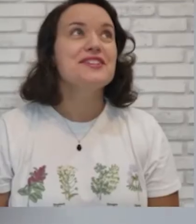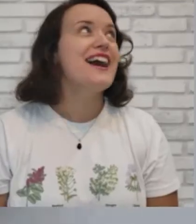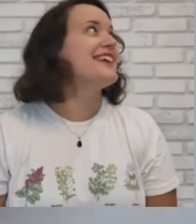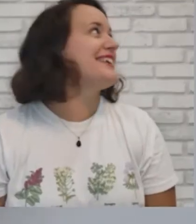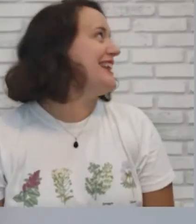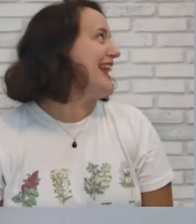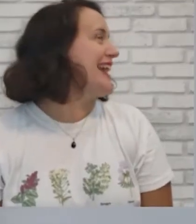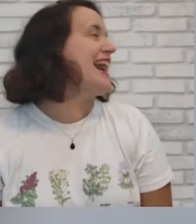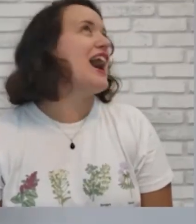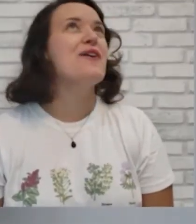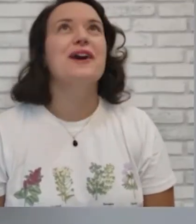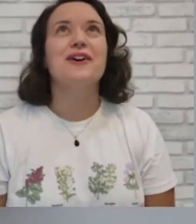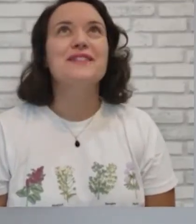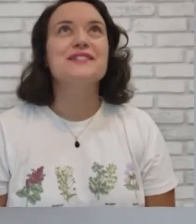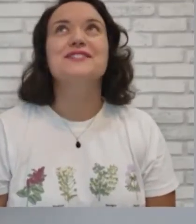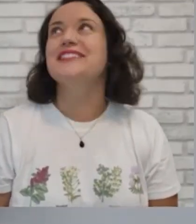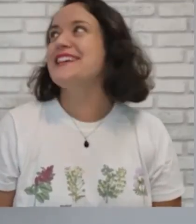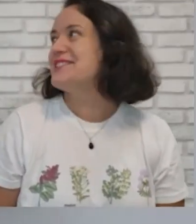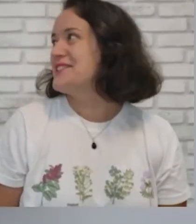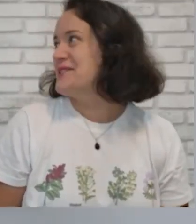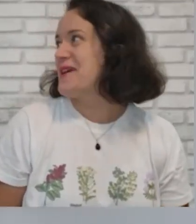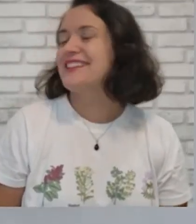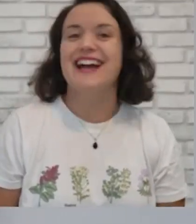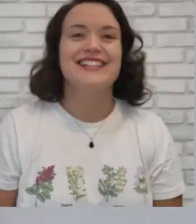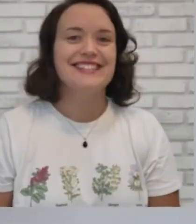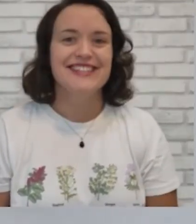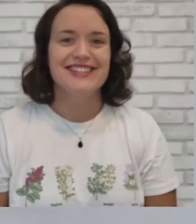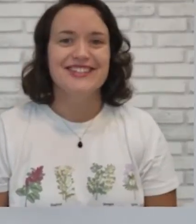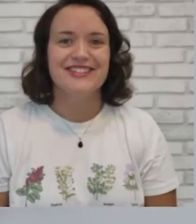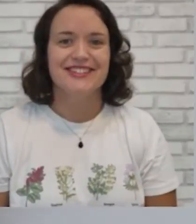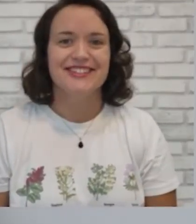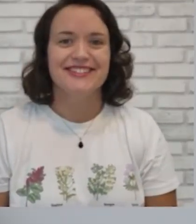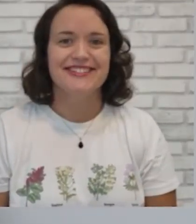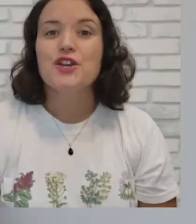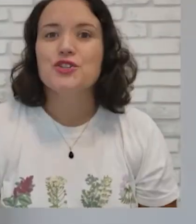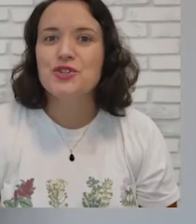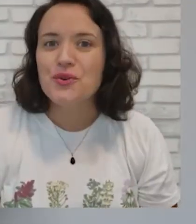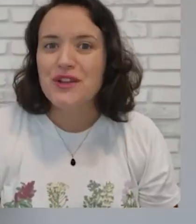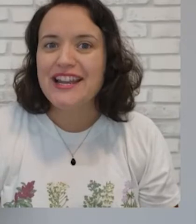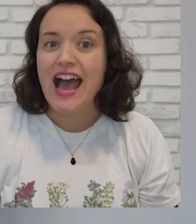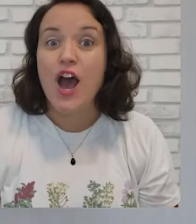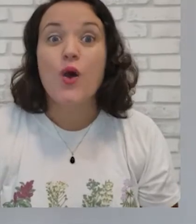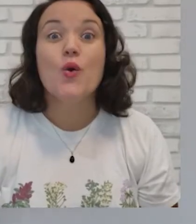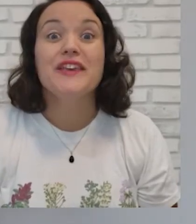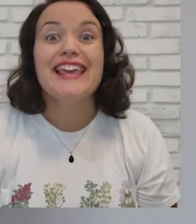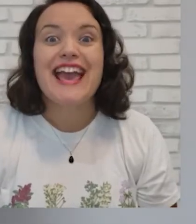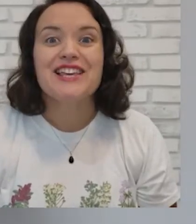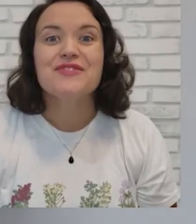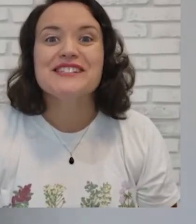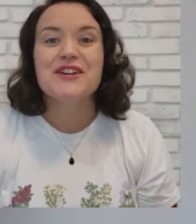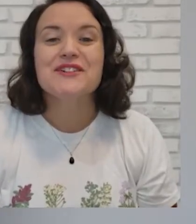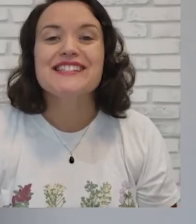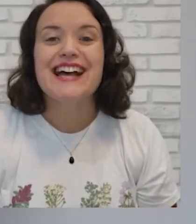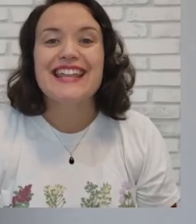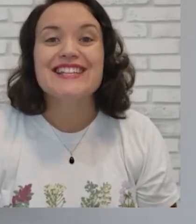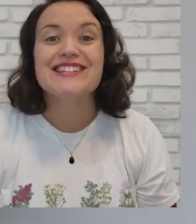Puxa, que legal! Agora eu estou dentro do quadradinho Julia, o que é que você gostaria de